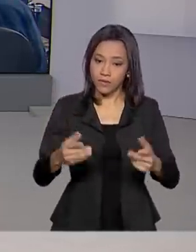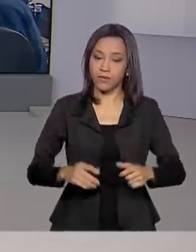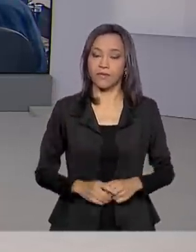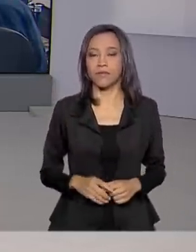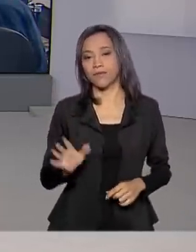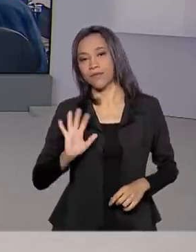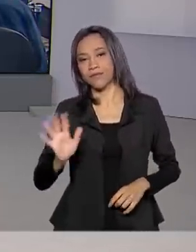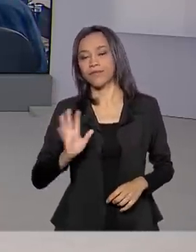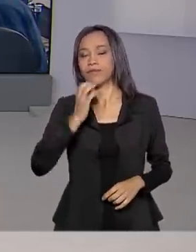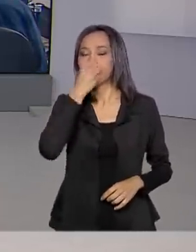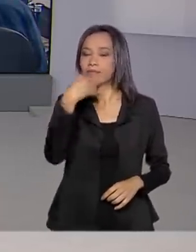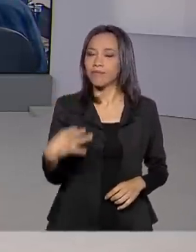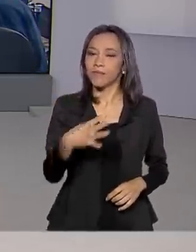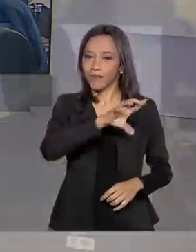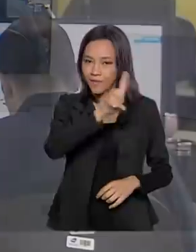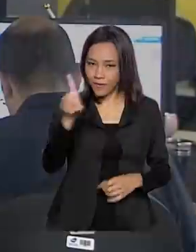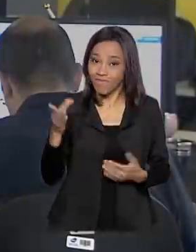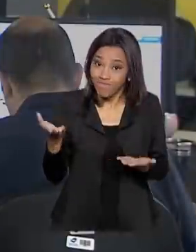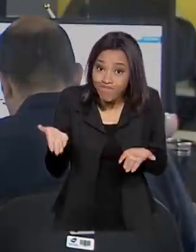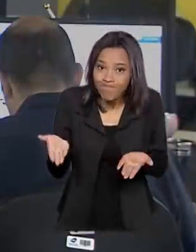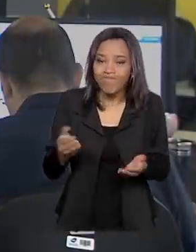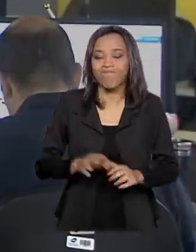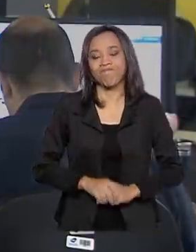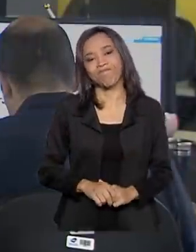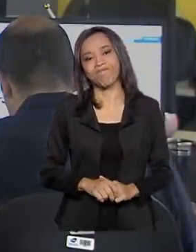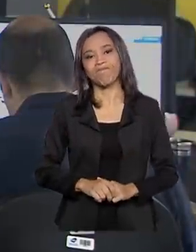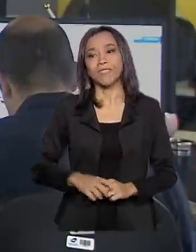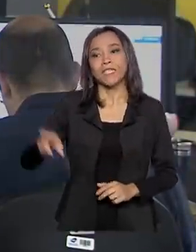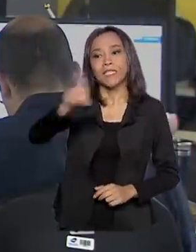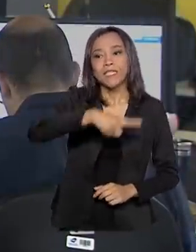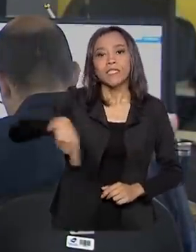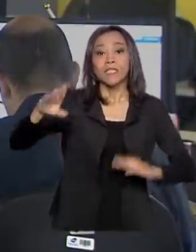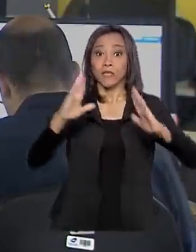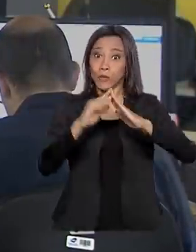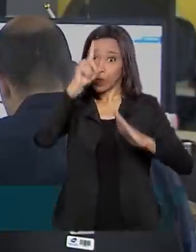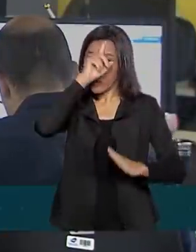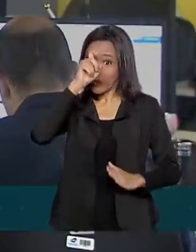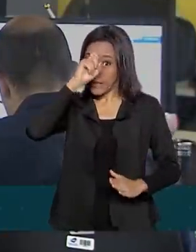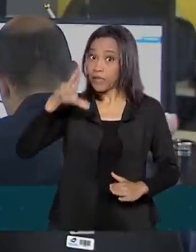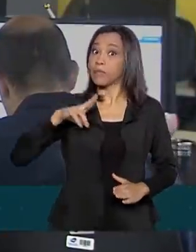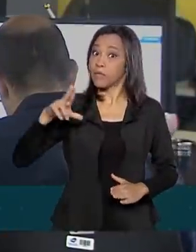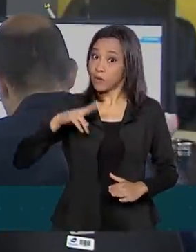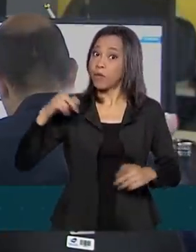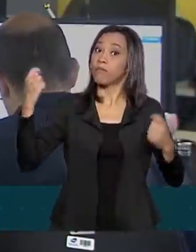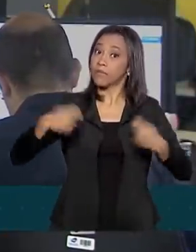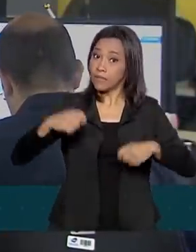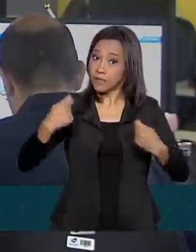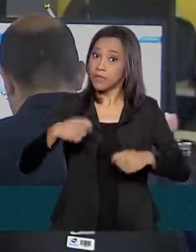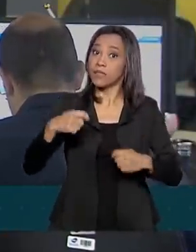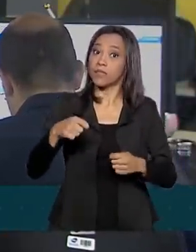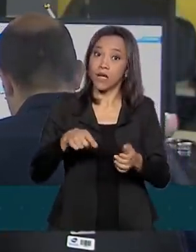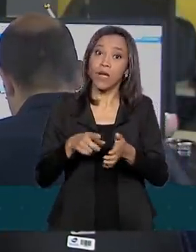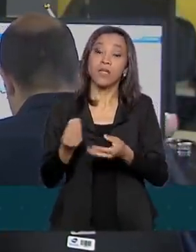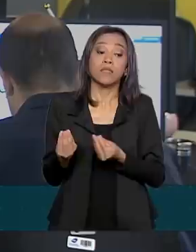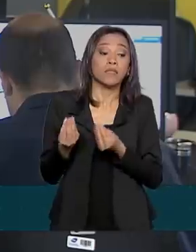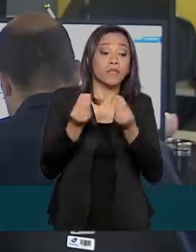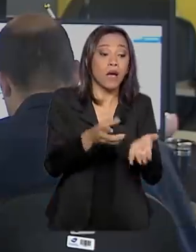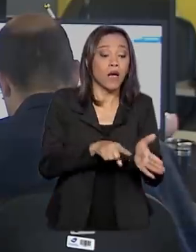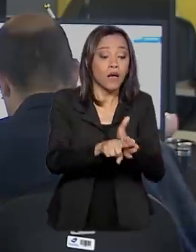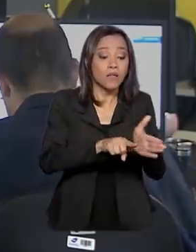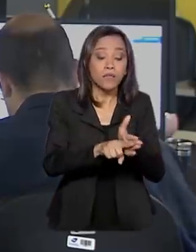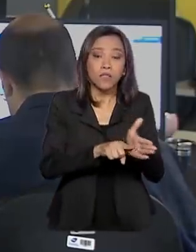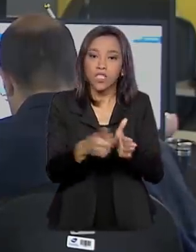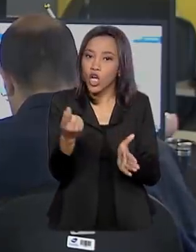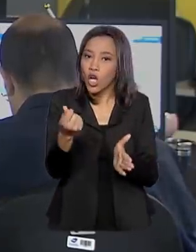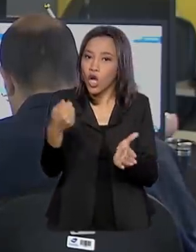Olá, Renata, bom dia! isso, os planos de saúde vão ter que cobrir o exame para detectar o coronavírus sem custo para